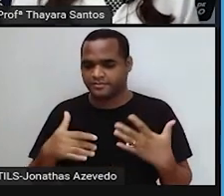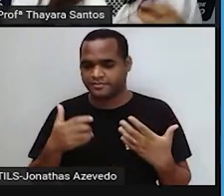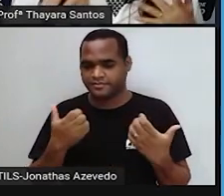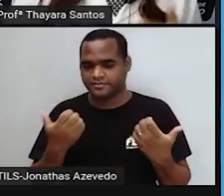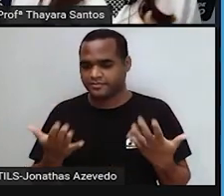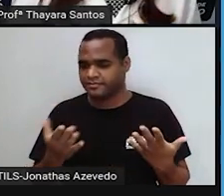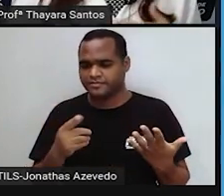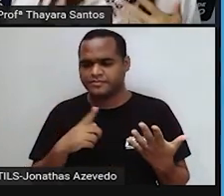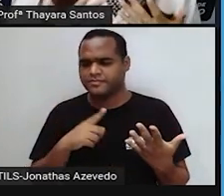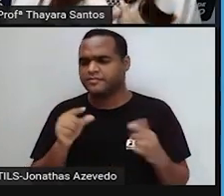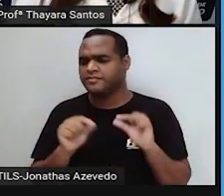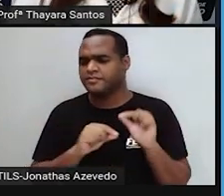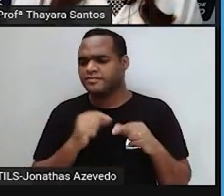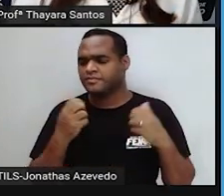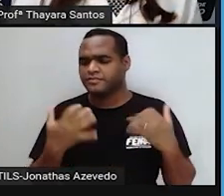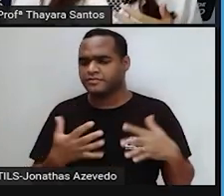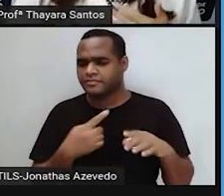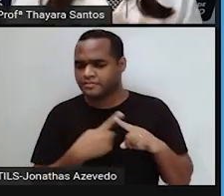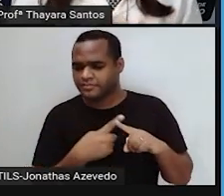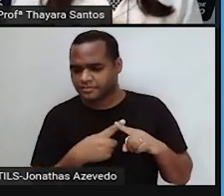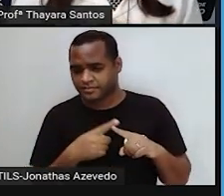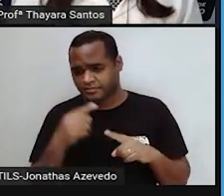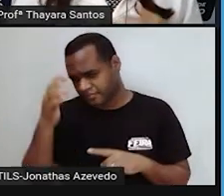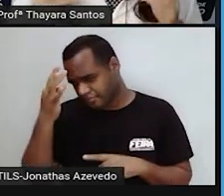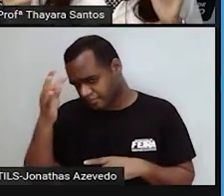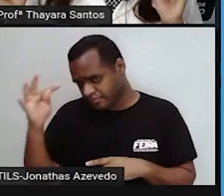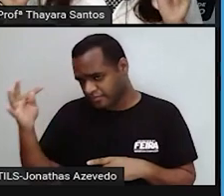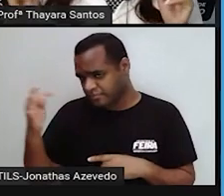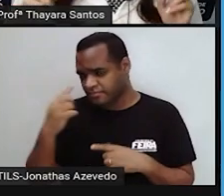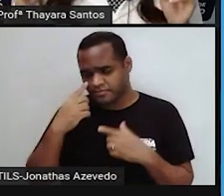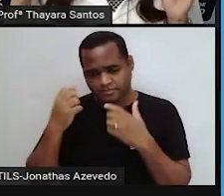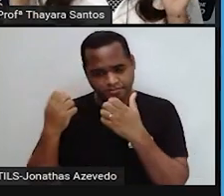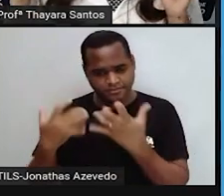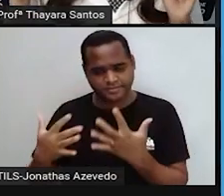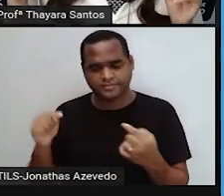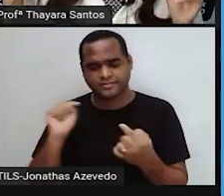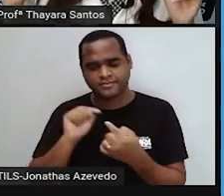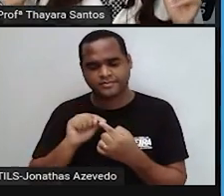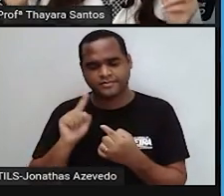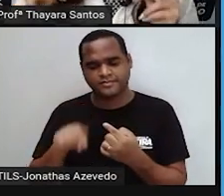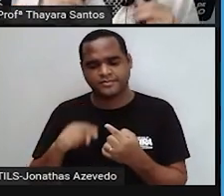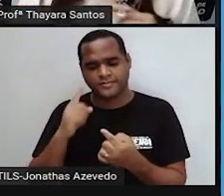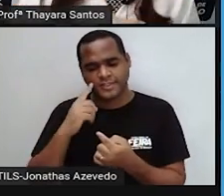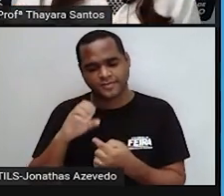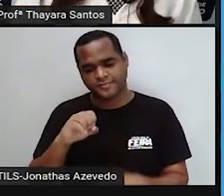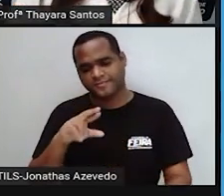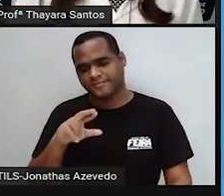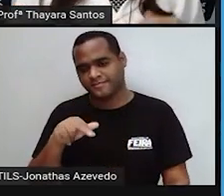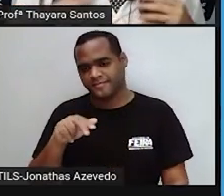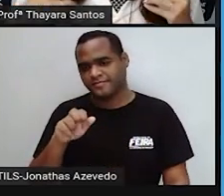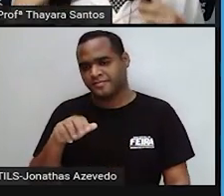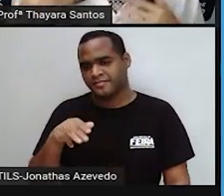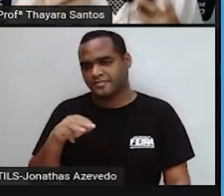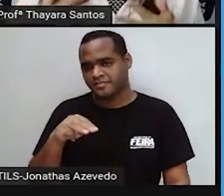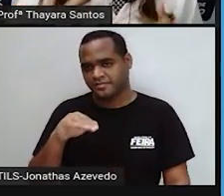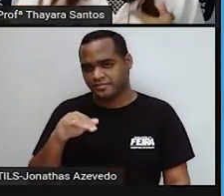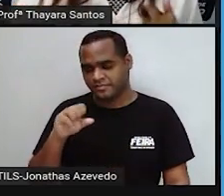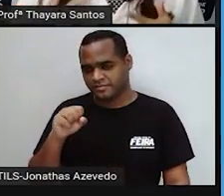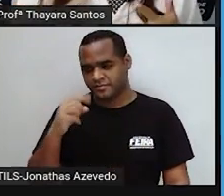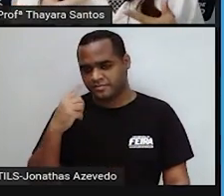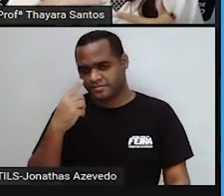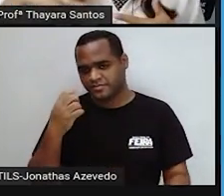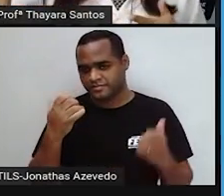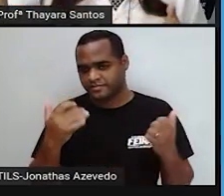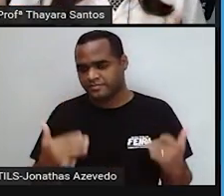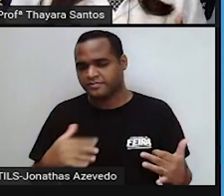isso? Tem teorias que dizem que essa mitocôndria, ela funcionava como se fosse um organismo isolado. Em algum momento da